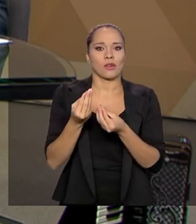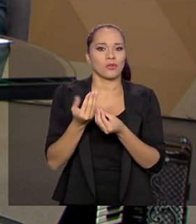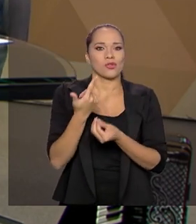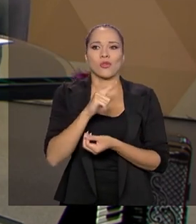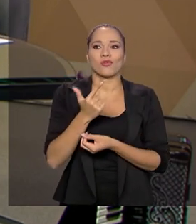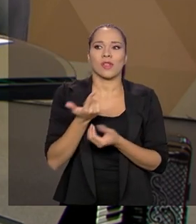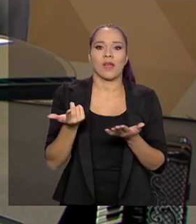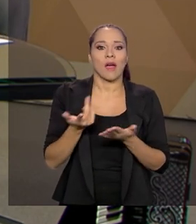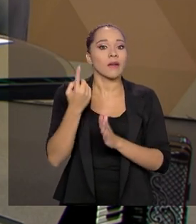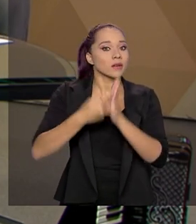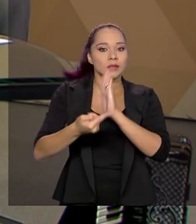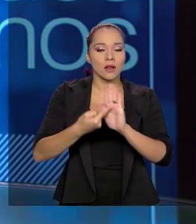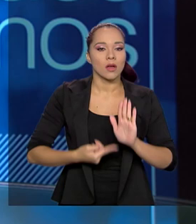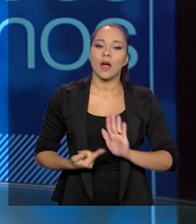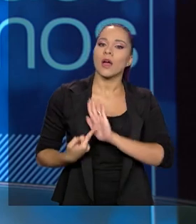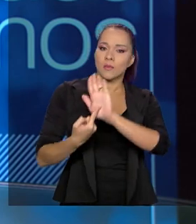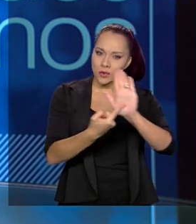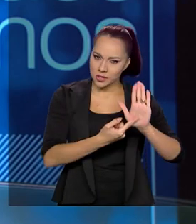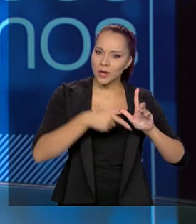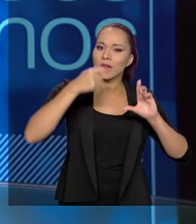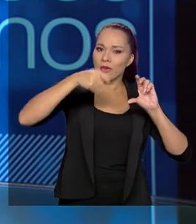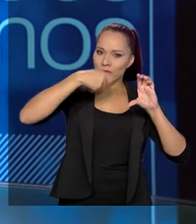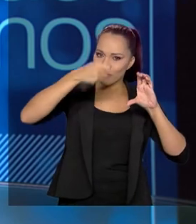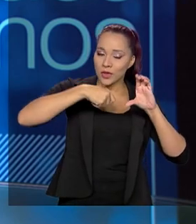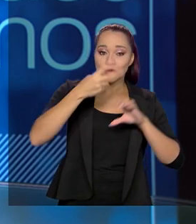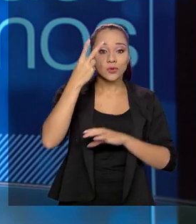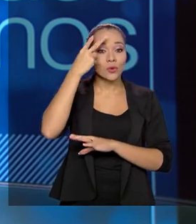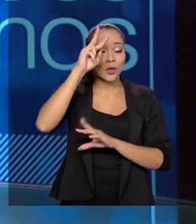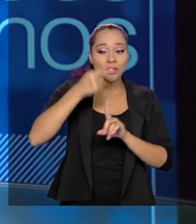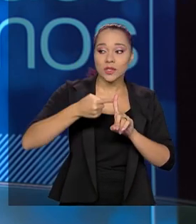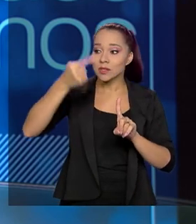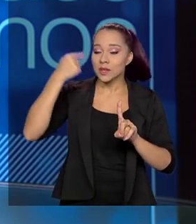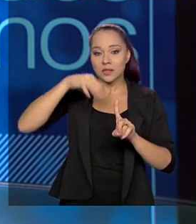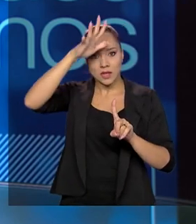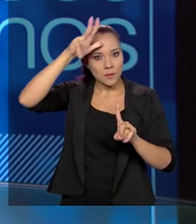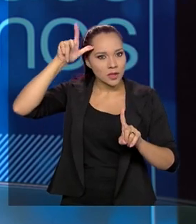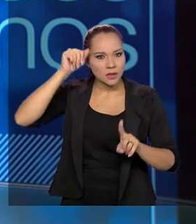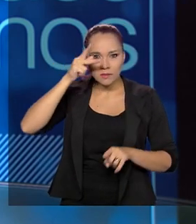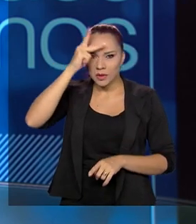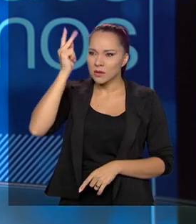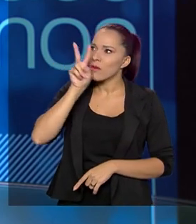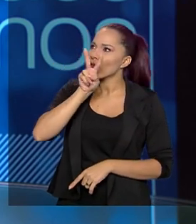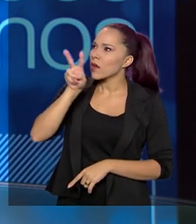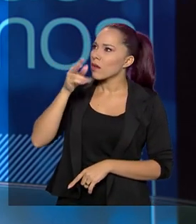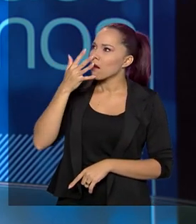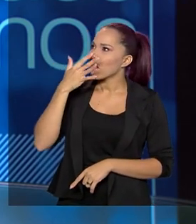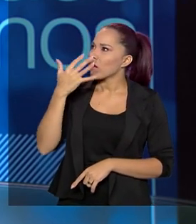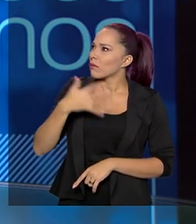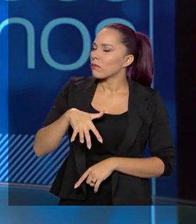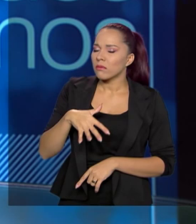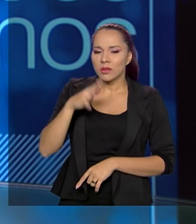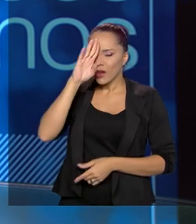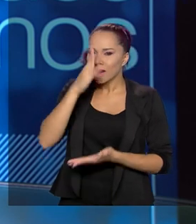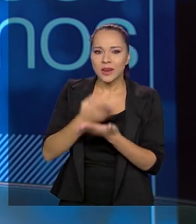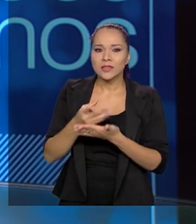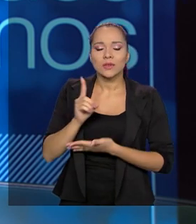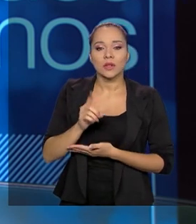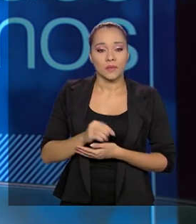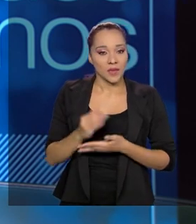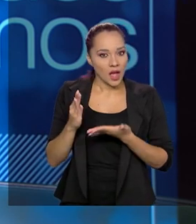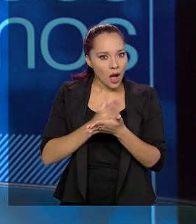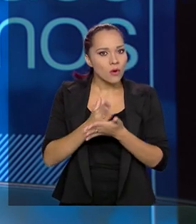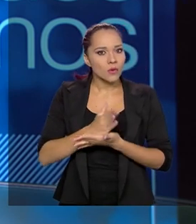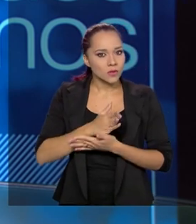isso? Aí eu peguei e mostrei um vídeo que tinha sido feito dois dias antes na Amazônia, e pessoal não acreditou. Aí alguns jornalistas sérios